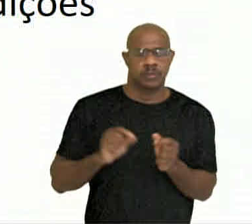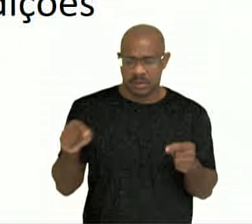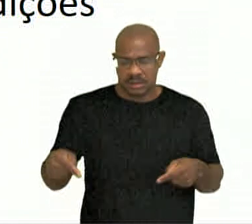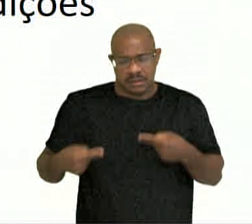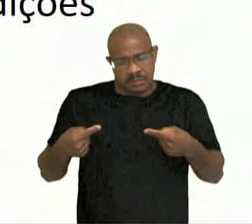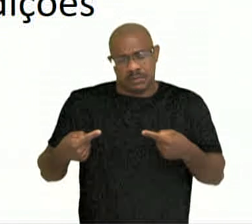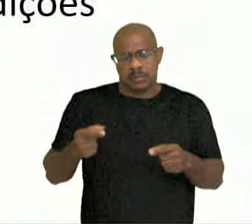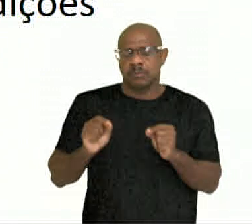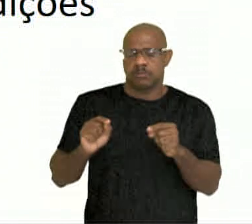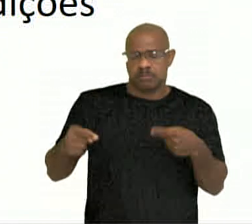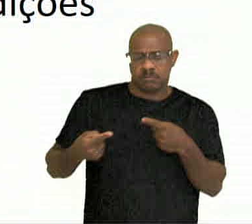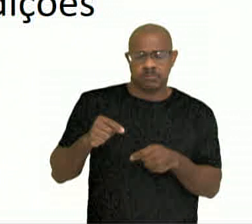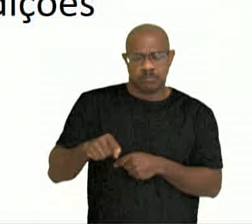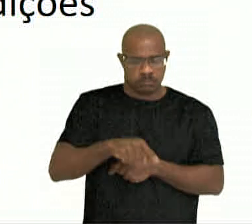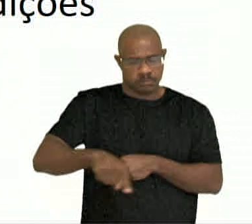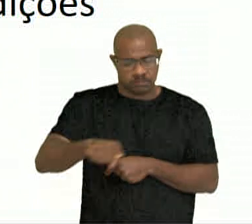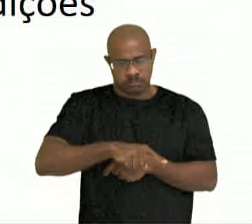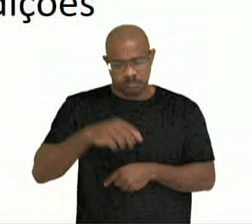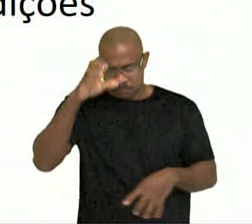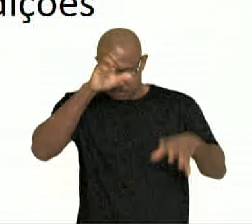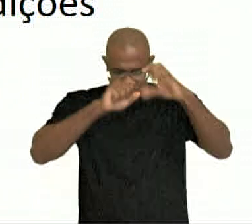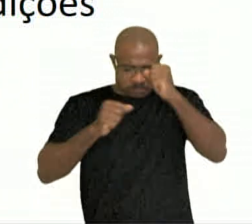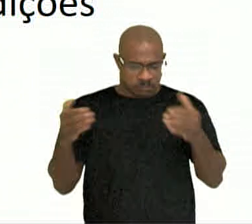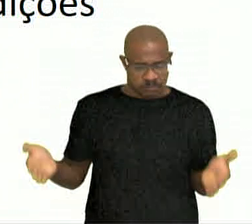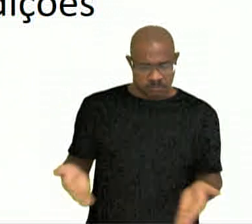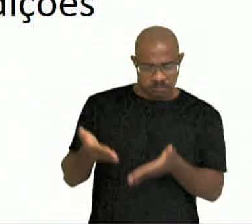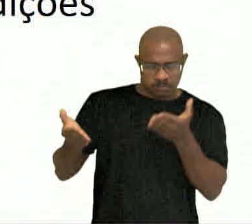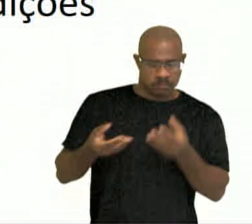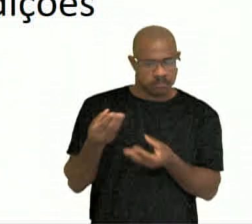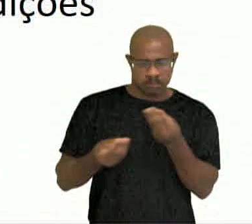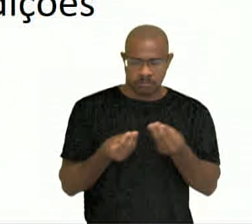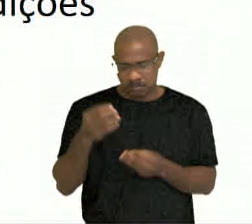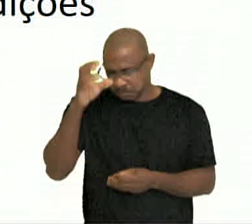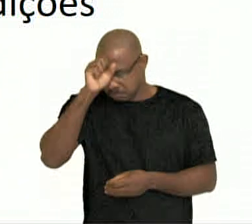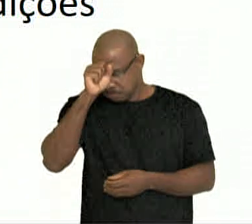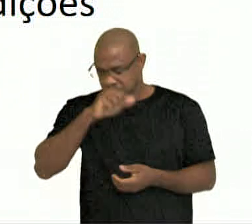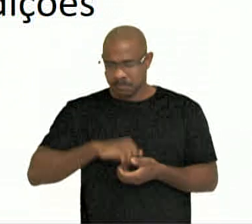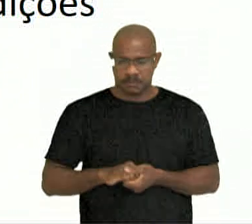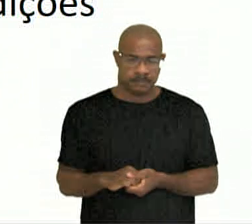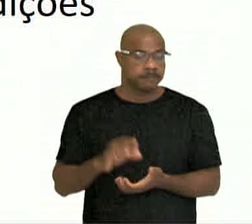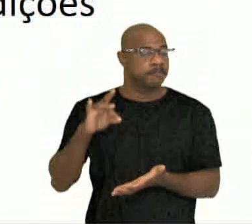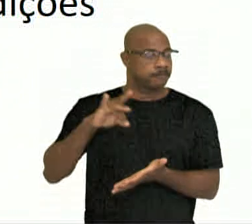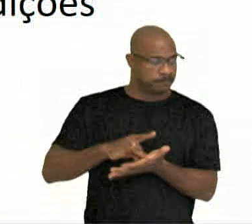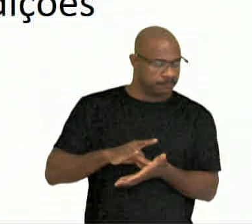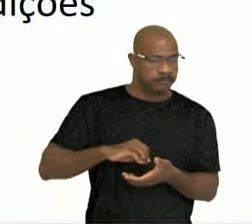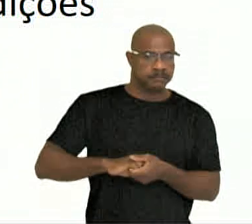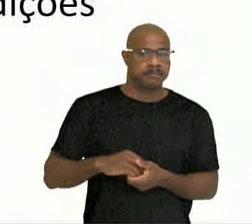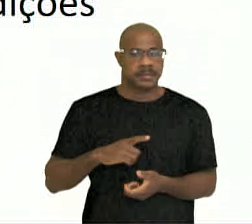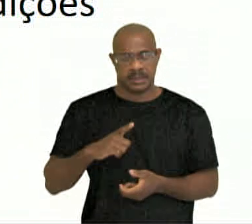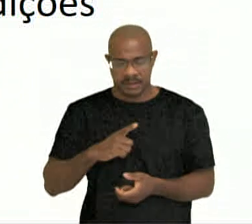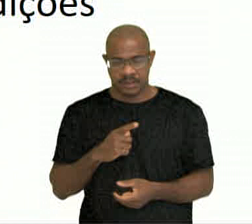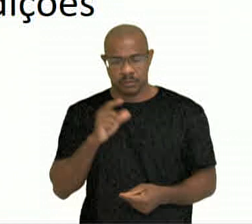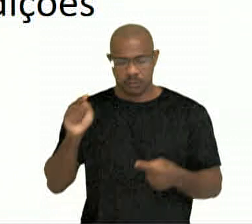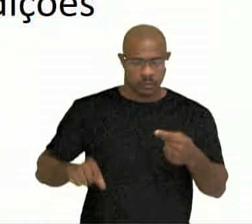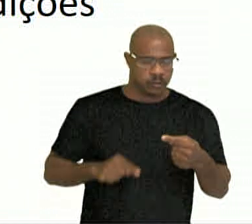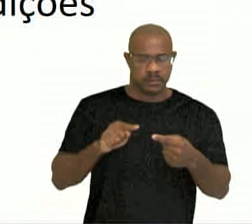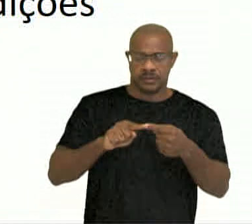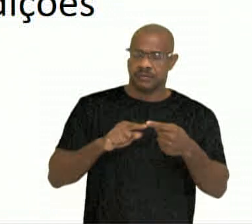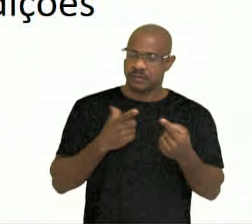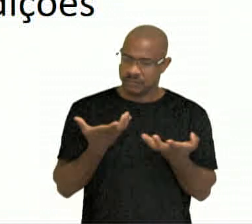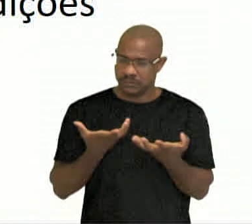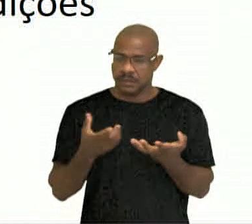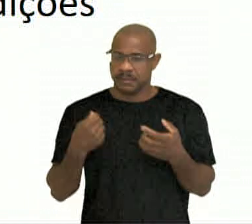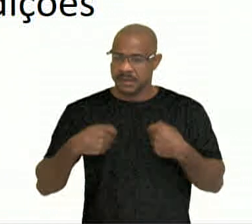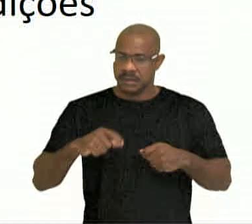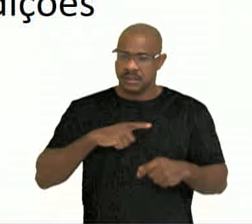aprendente seja estimulado a aprender? De fato, para atingir todos os educandos,